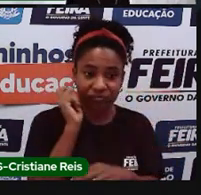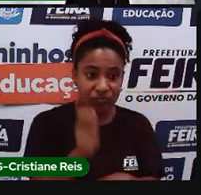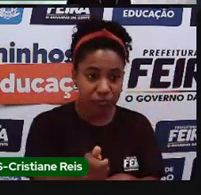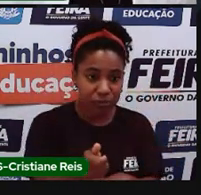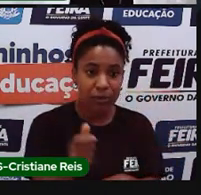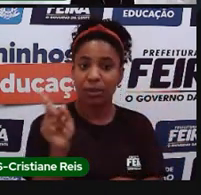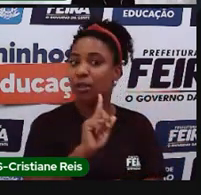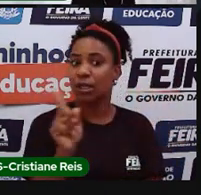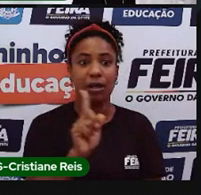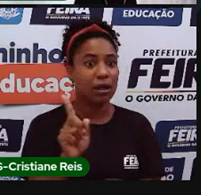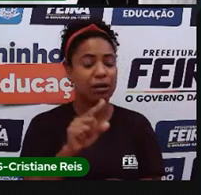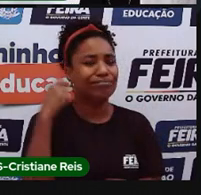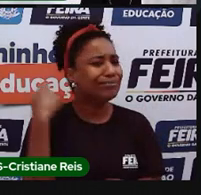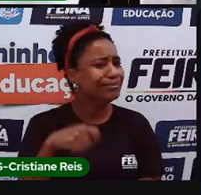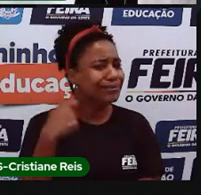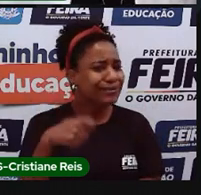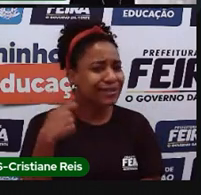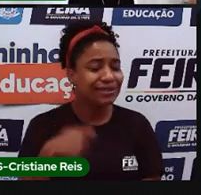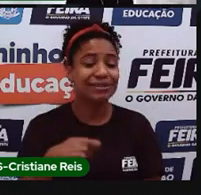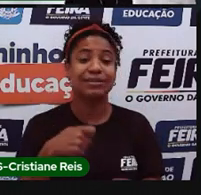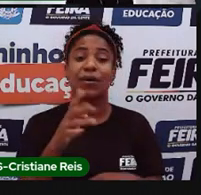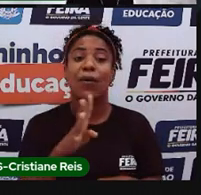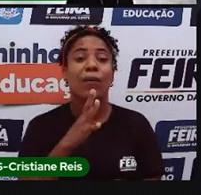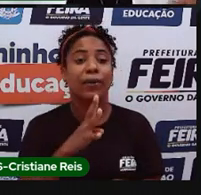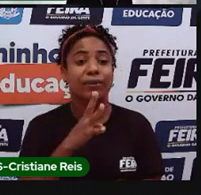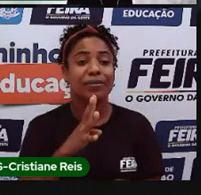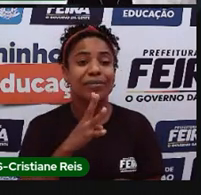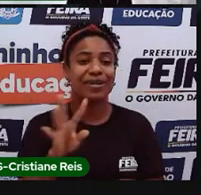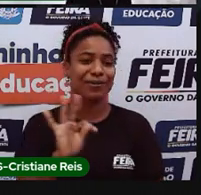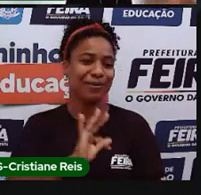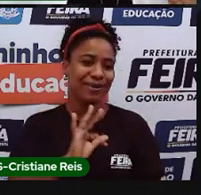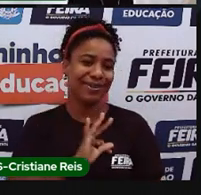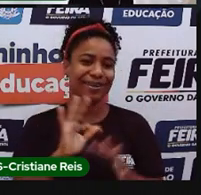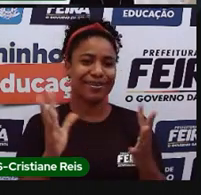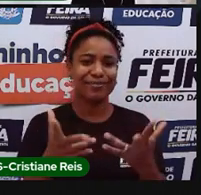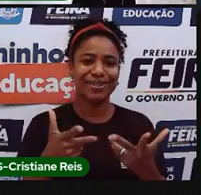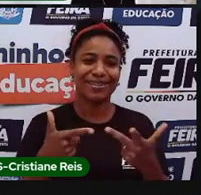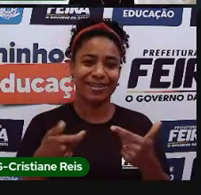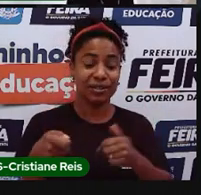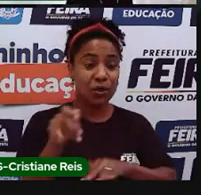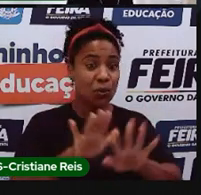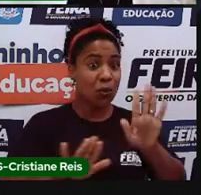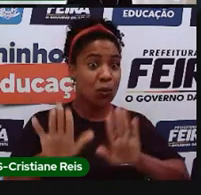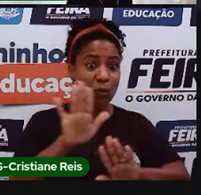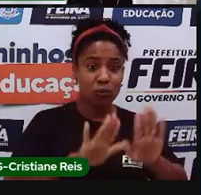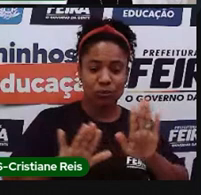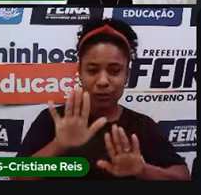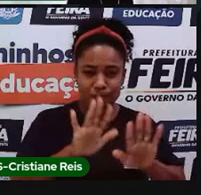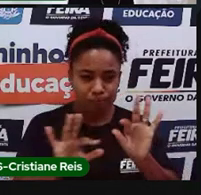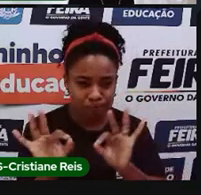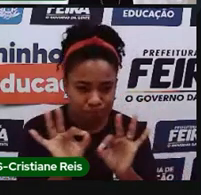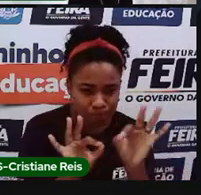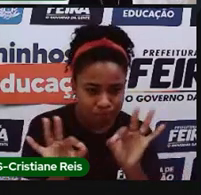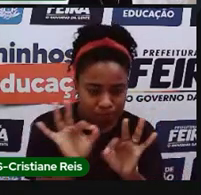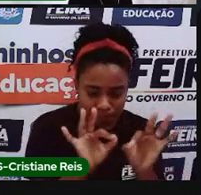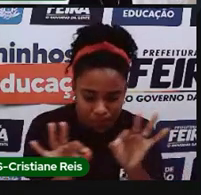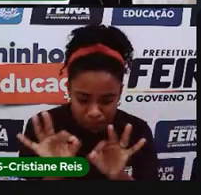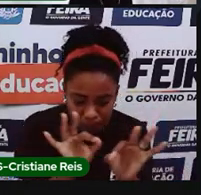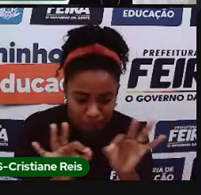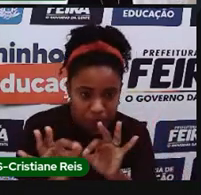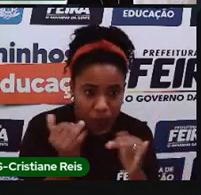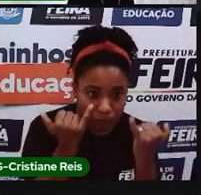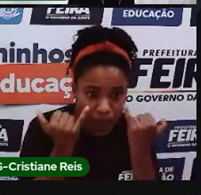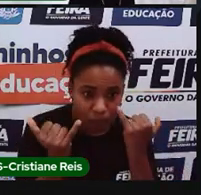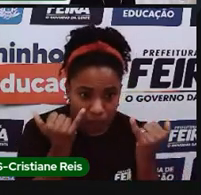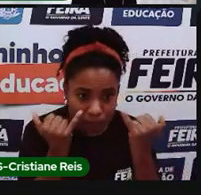conhecimento, precisa de muita técnica, precisa de muito cuidado e um olhar repuscado sobre os dados que vão ter